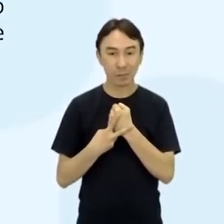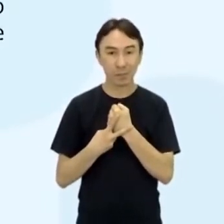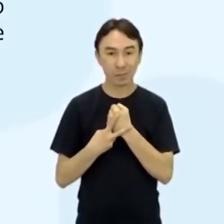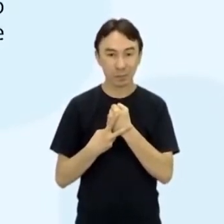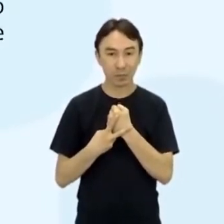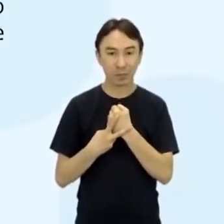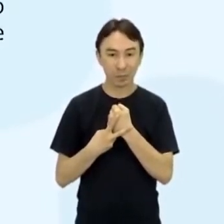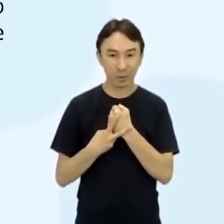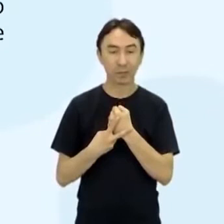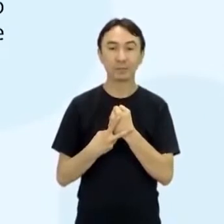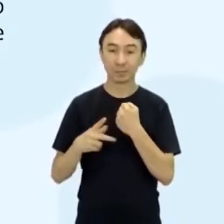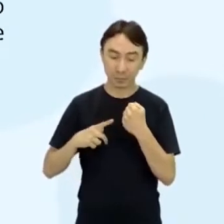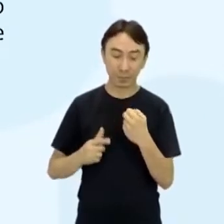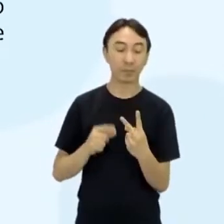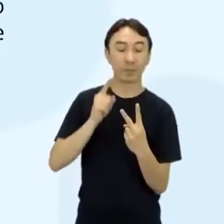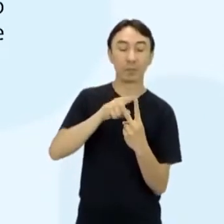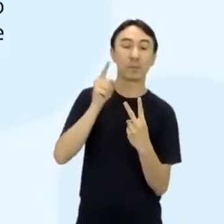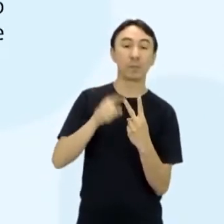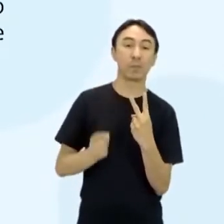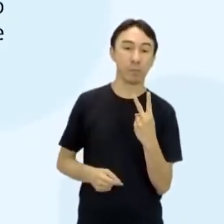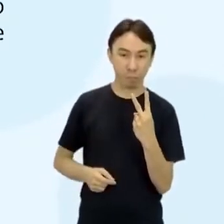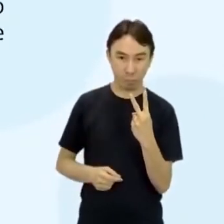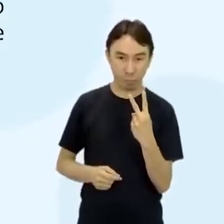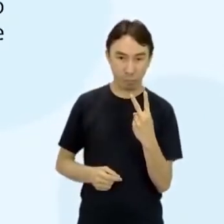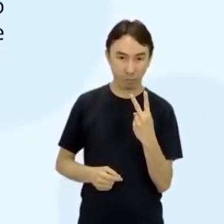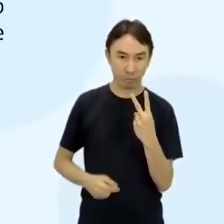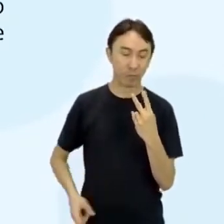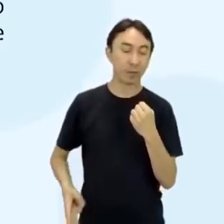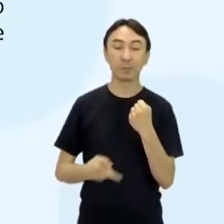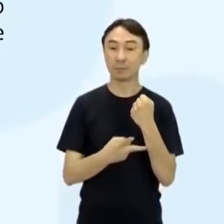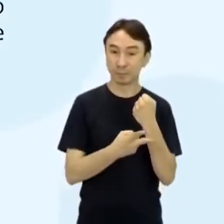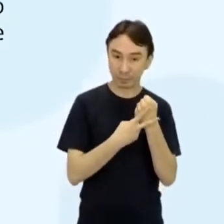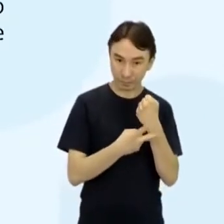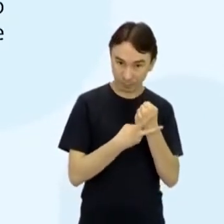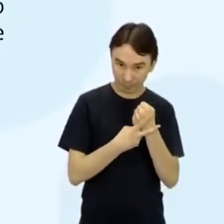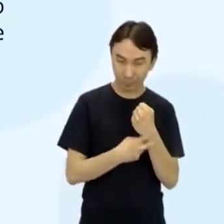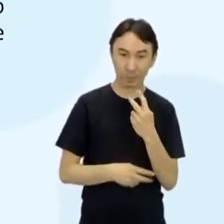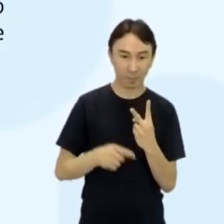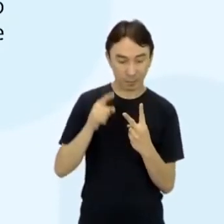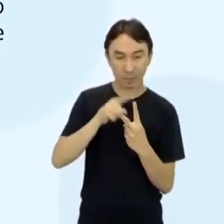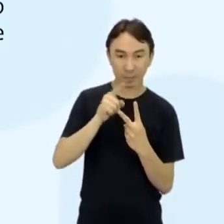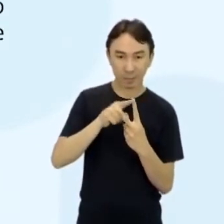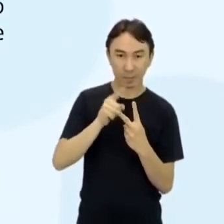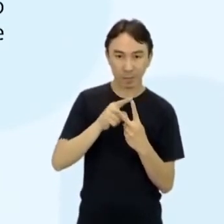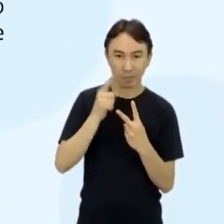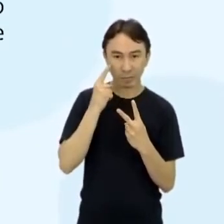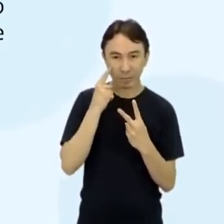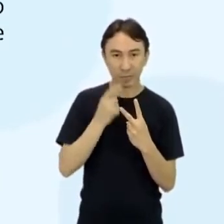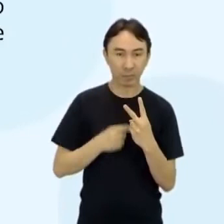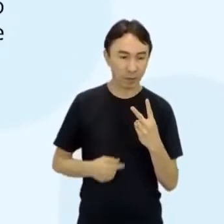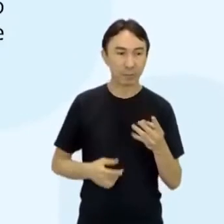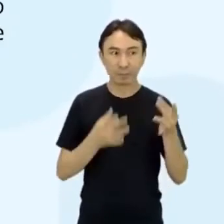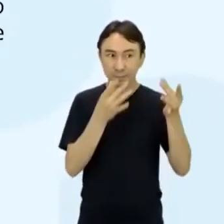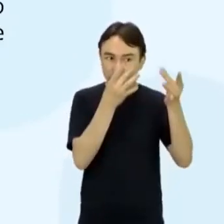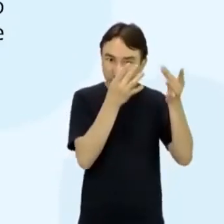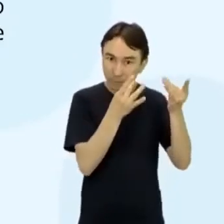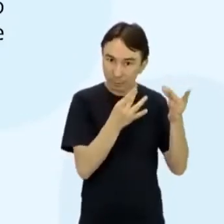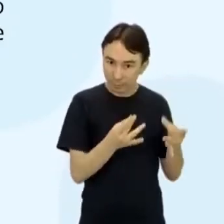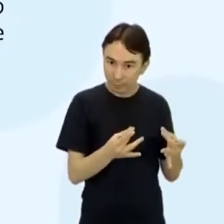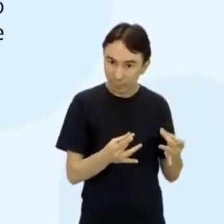Olha, esse aqui trouxe duas ações, né? Caracterizar e comparar, né? Se bem que caracterizar não é uma ação, mas